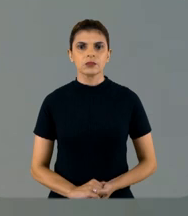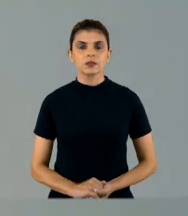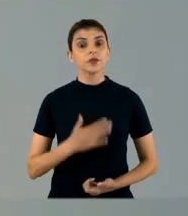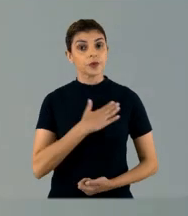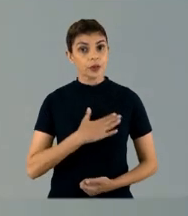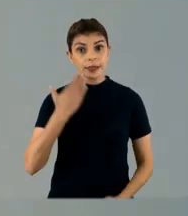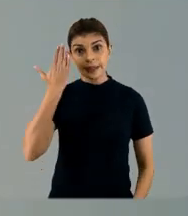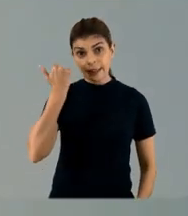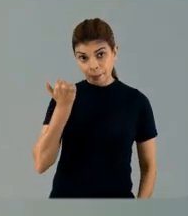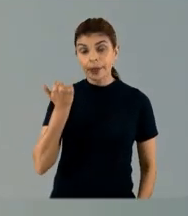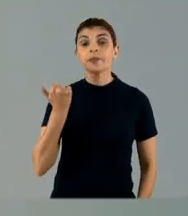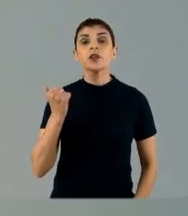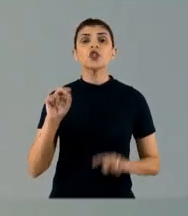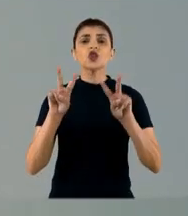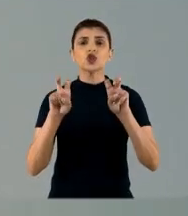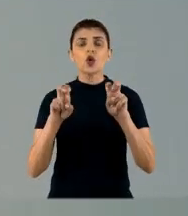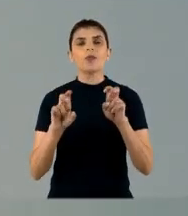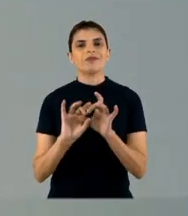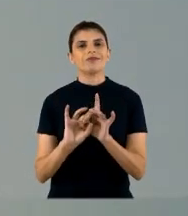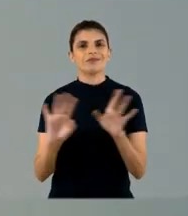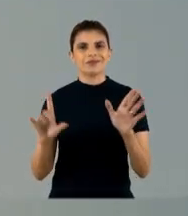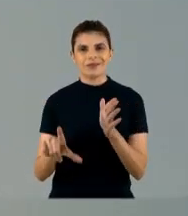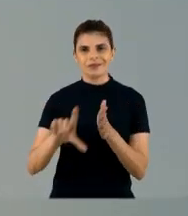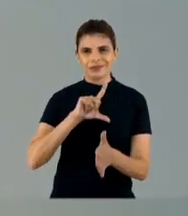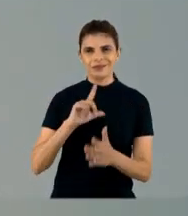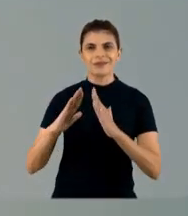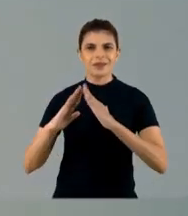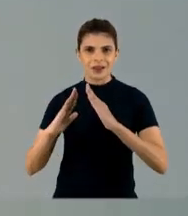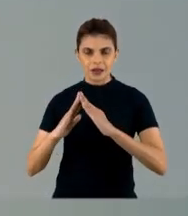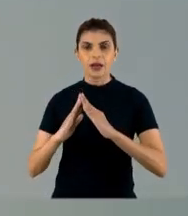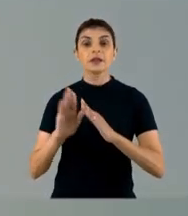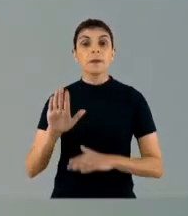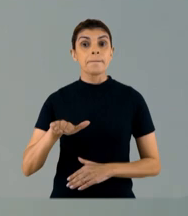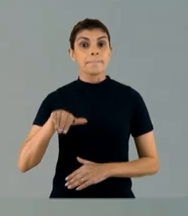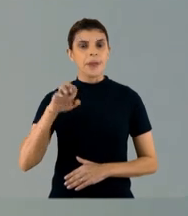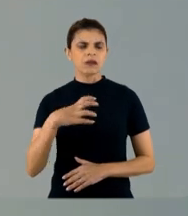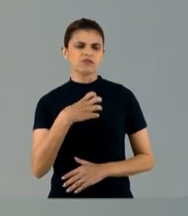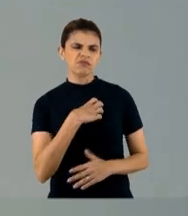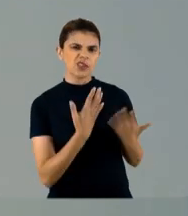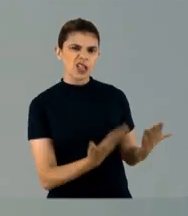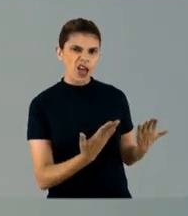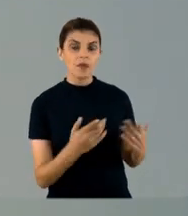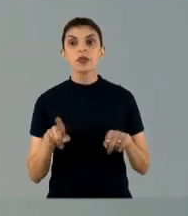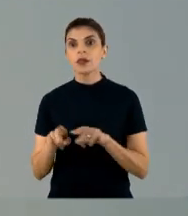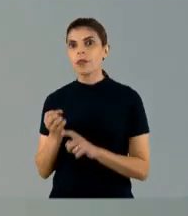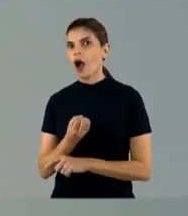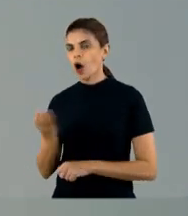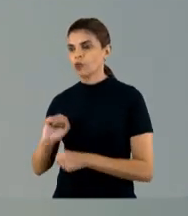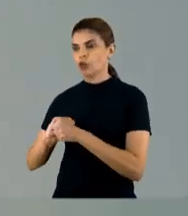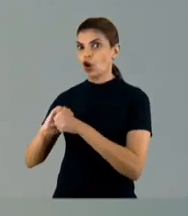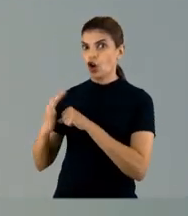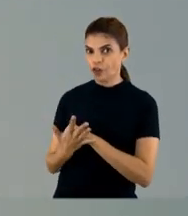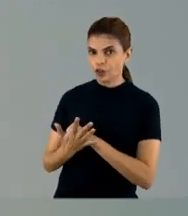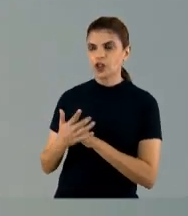Gostaria de saber sobre a alta precoce nos casos de mães assintomáticas, sintomáticas e com COVID.